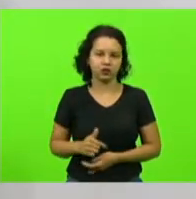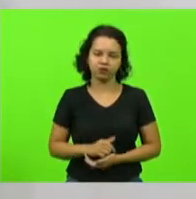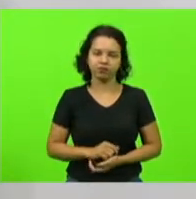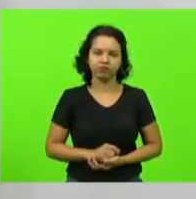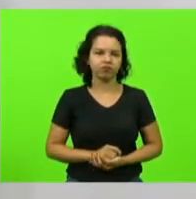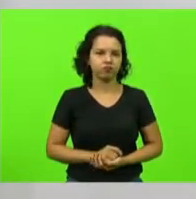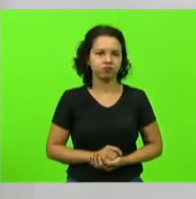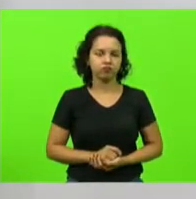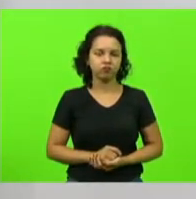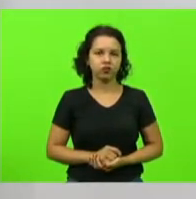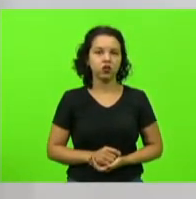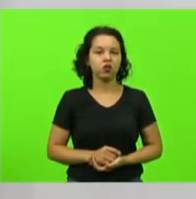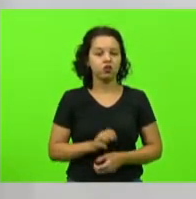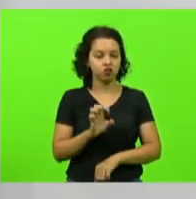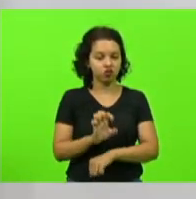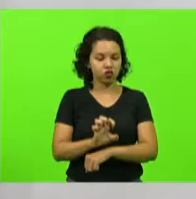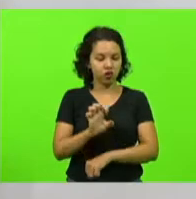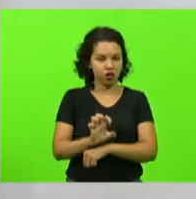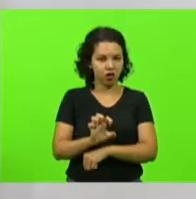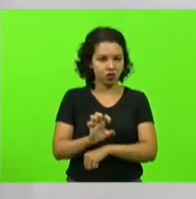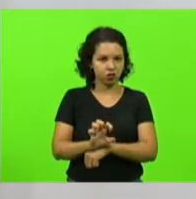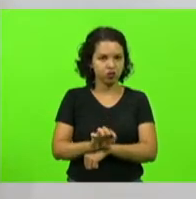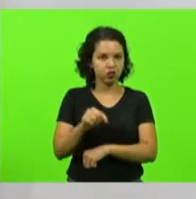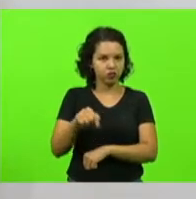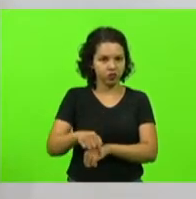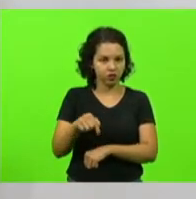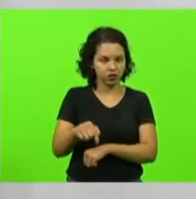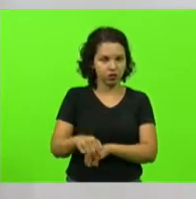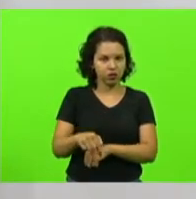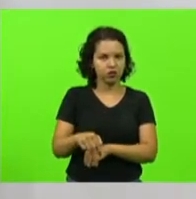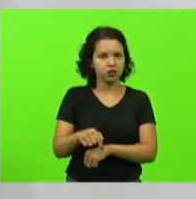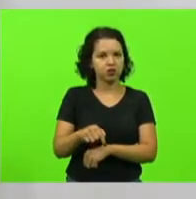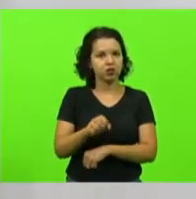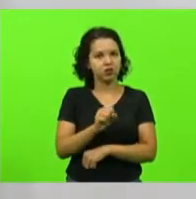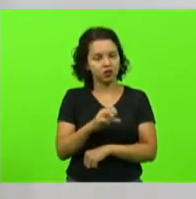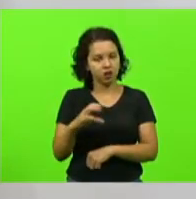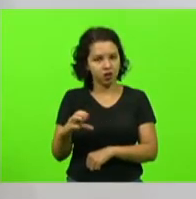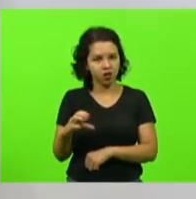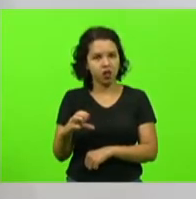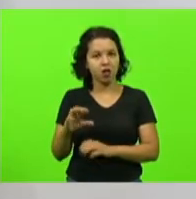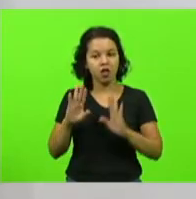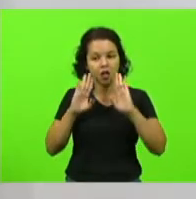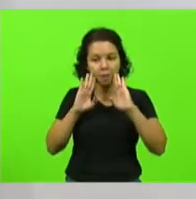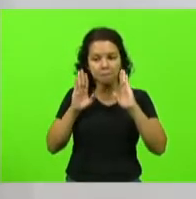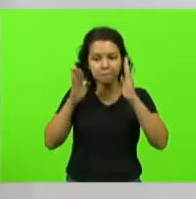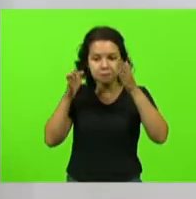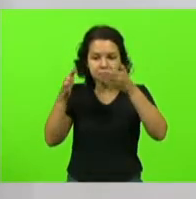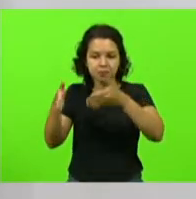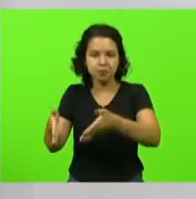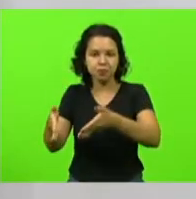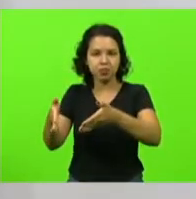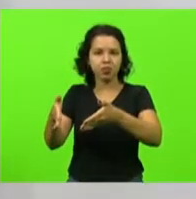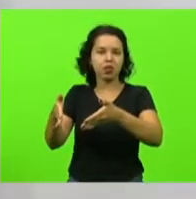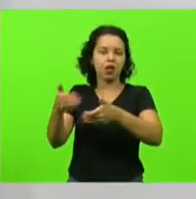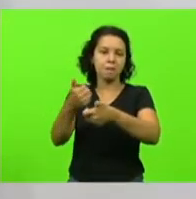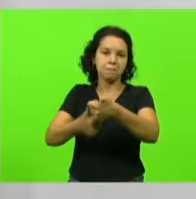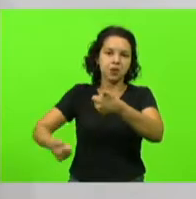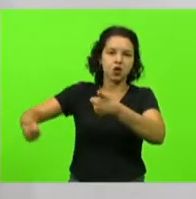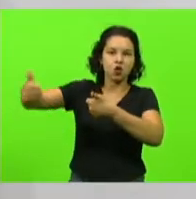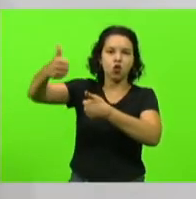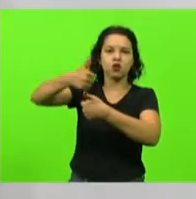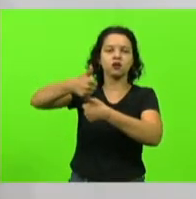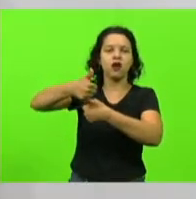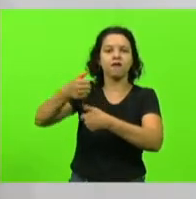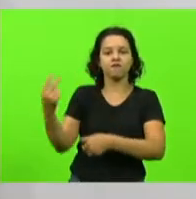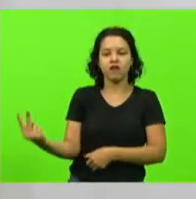O estado, ele, ele tende a priorizar, ele tende a valorizar mais